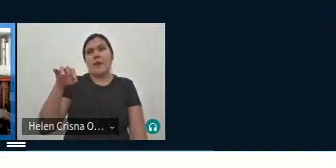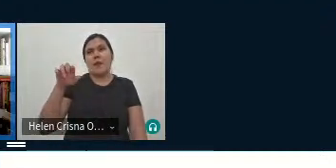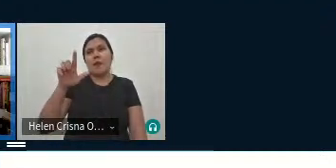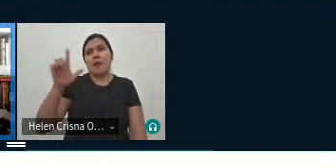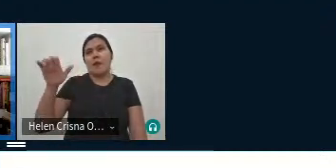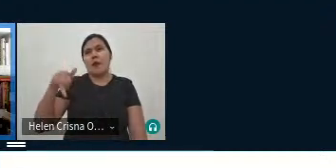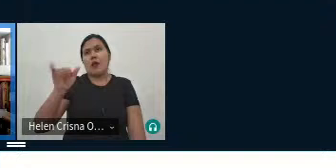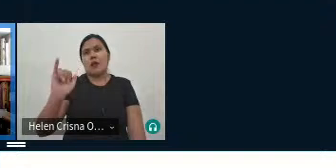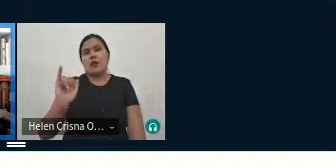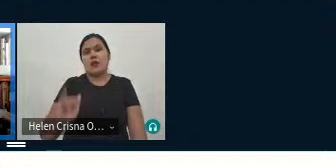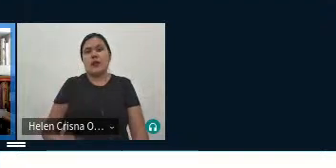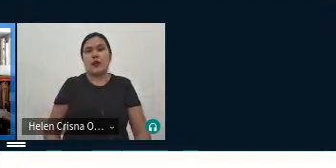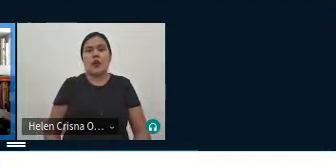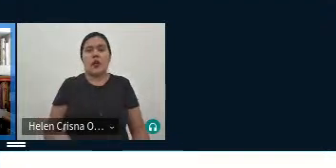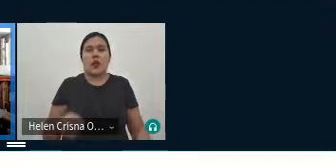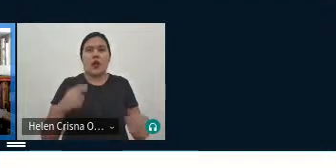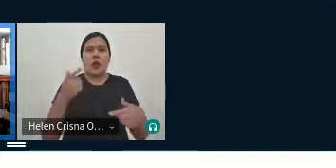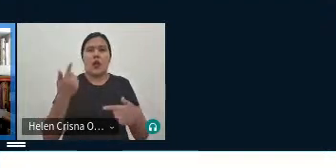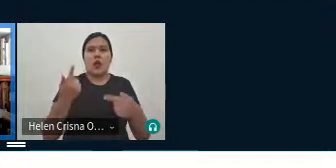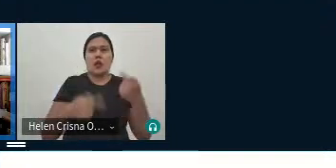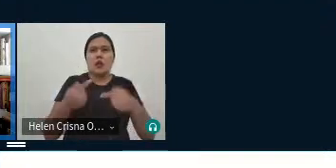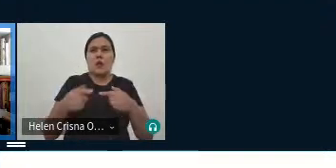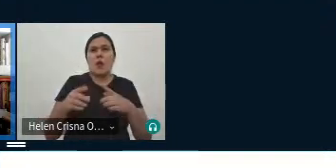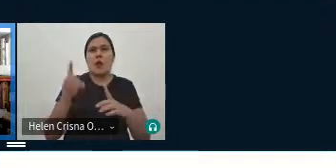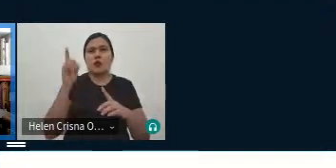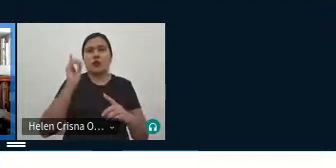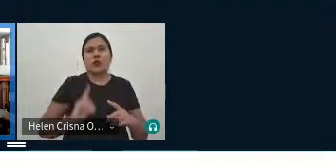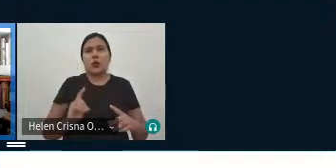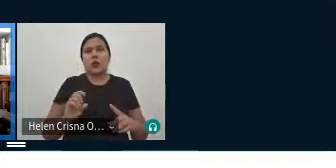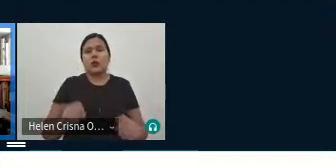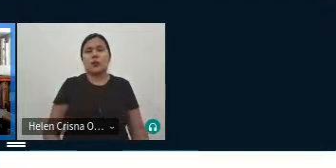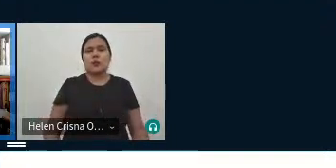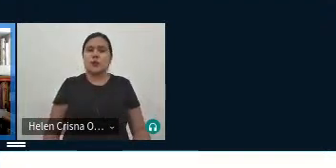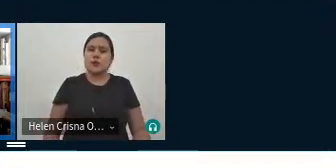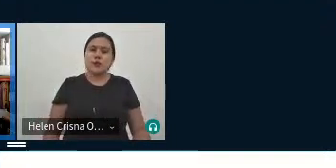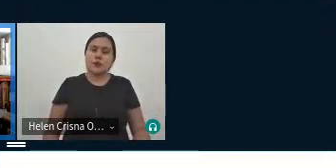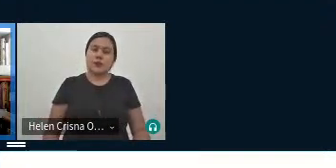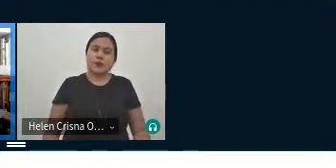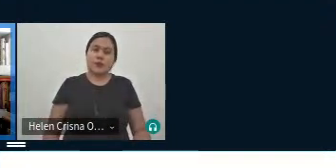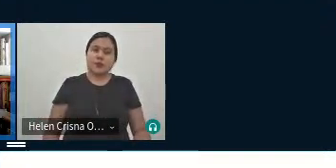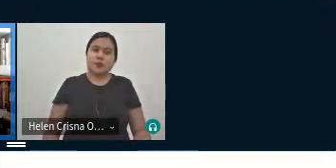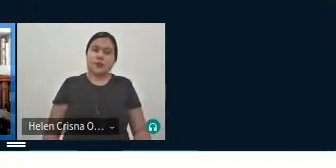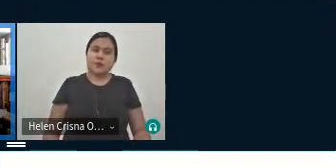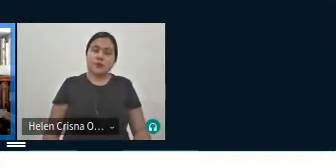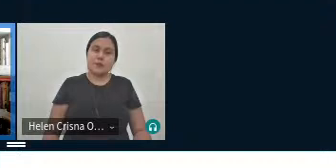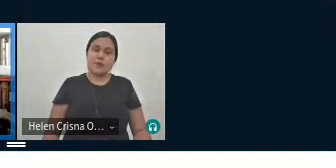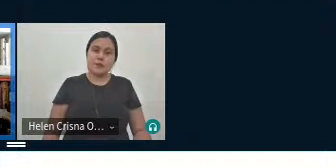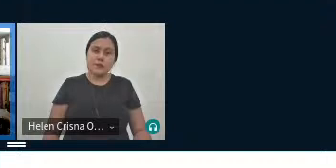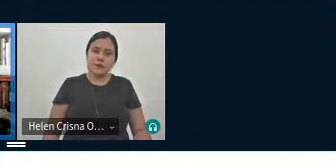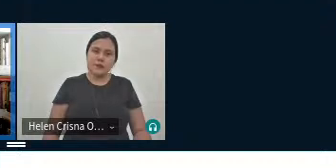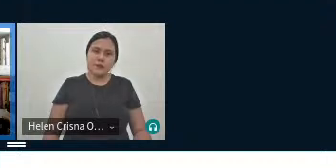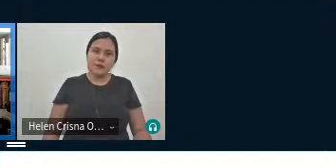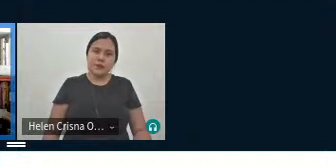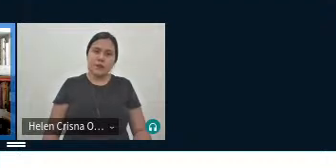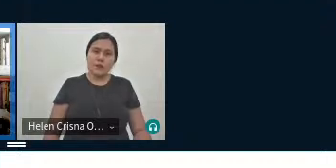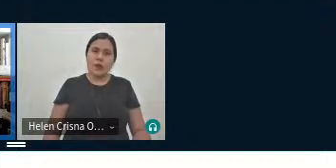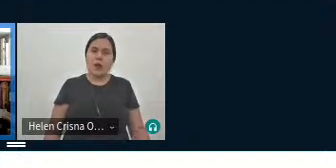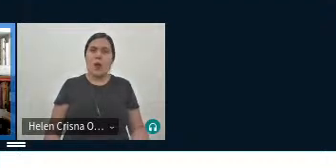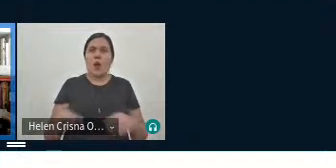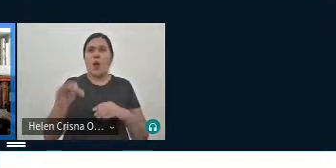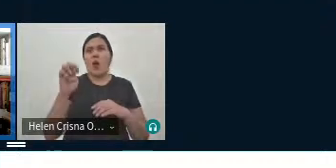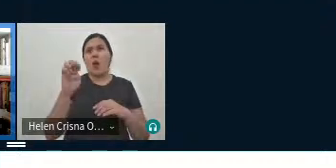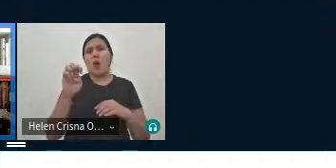ocupa de debates relacionados aos direitos civis e da teoria crítica da raça ela entrega o termo né